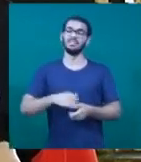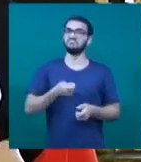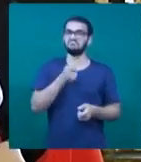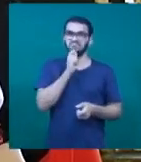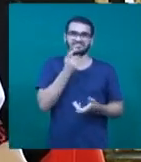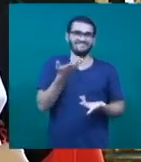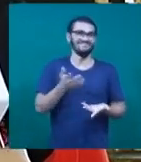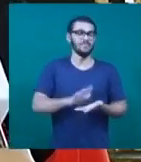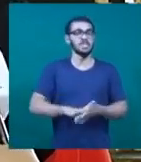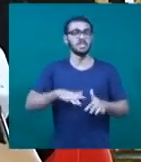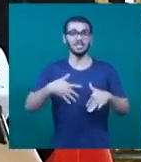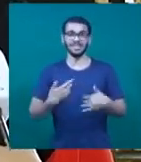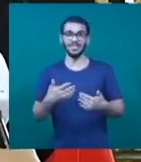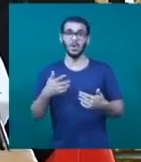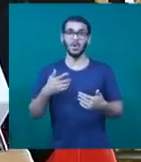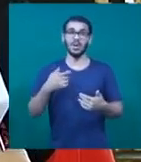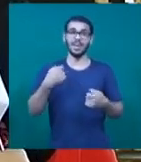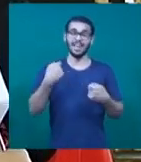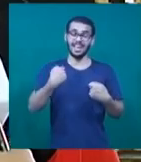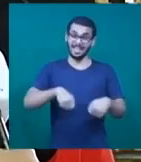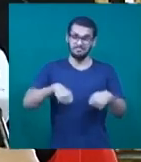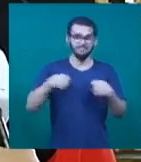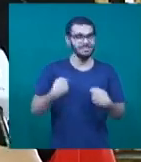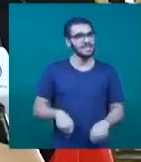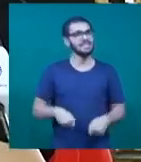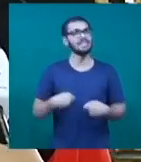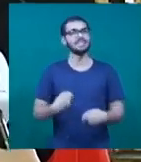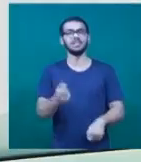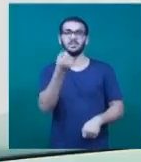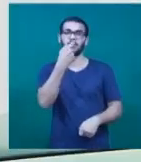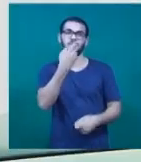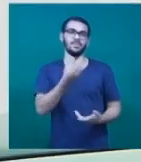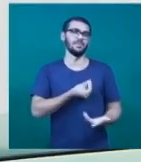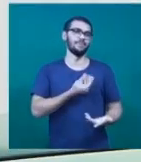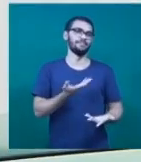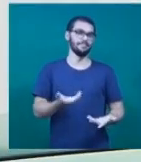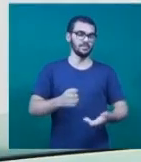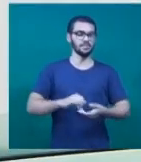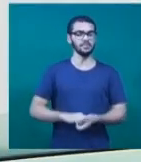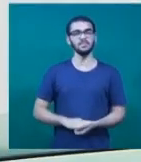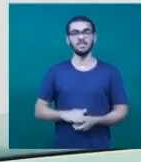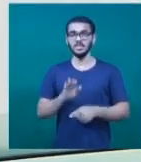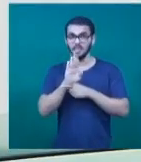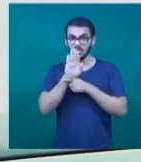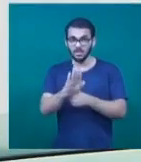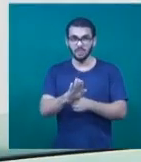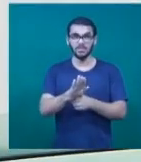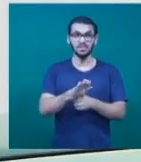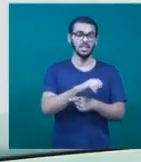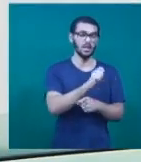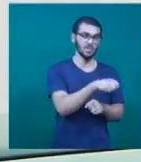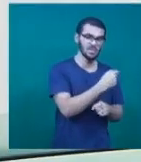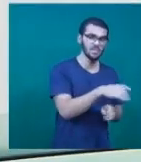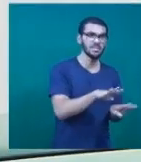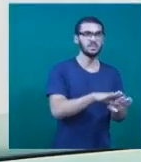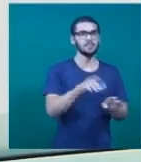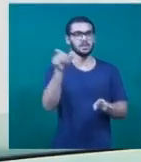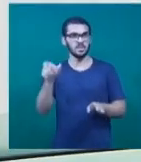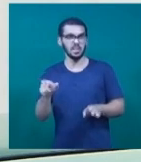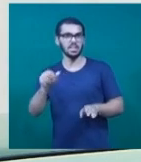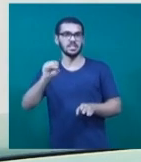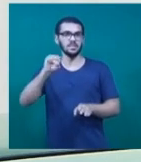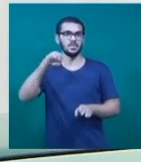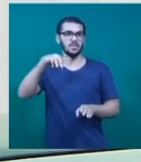não está falando que o medicamento já depende desse medicamento para sobreviver. Para ajudar a Simone e os demais associados com doações,